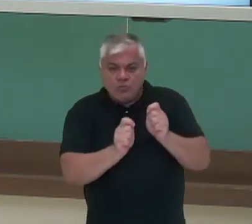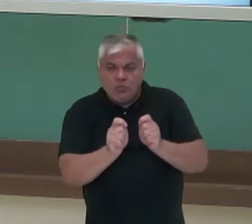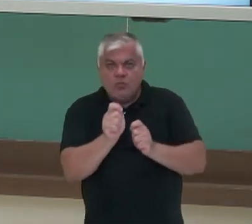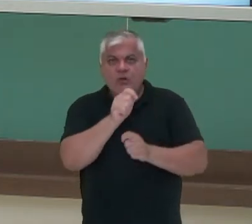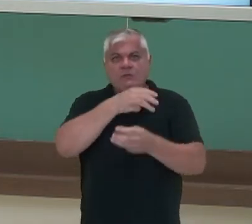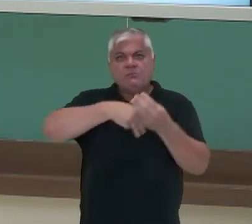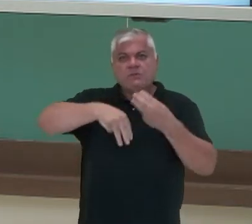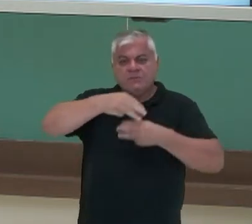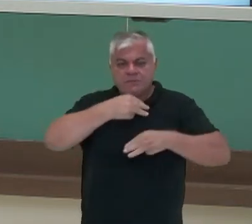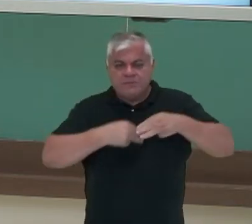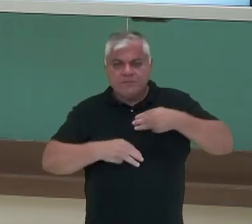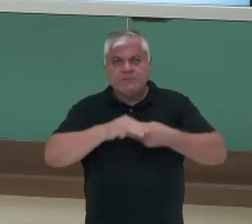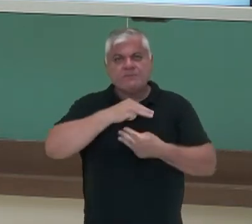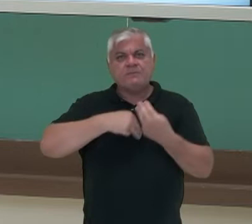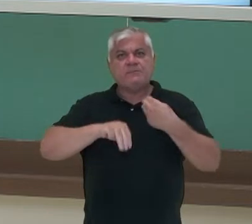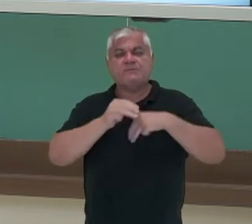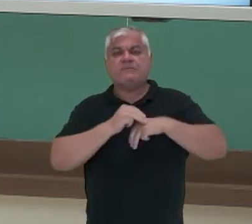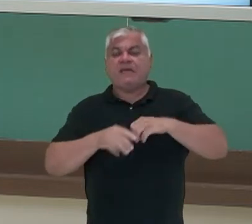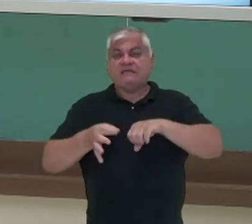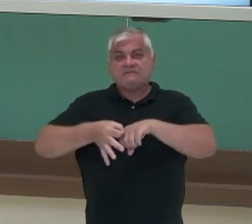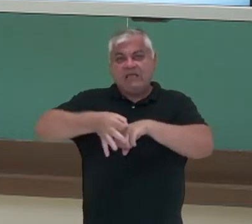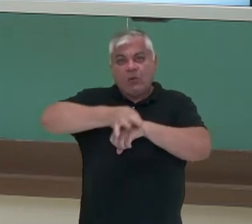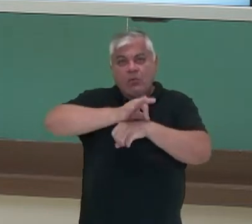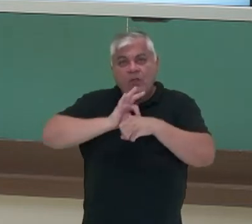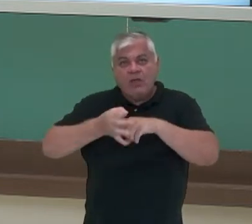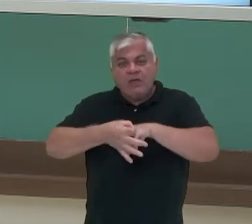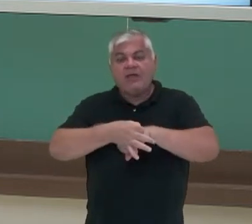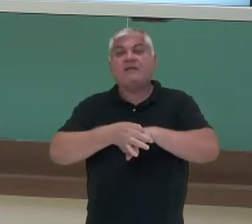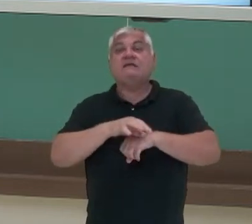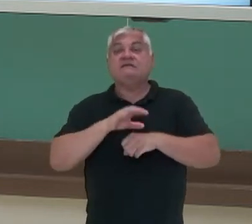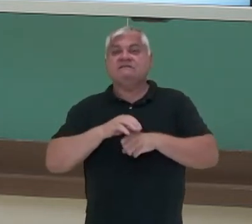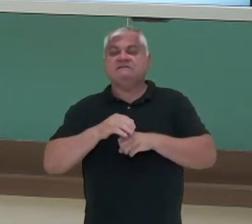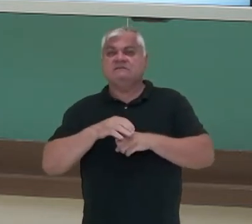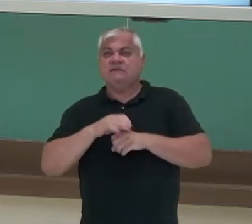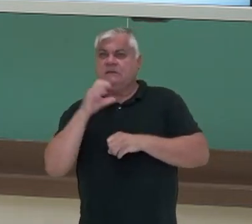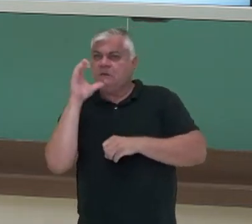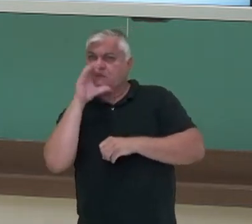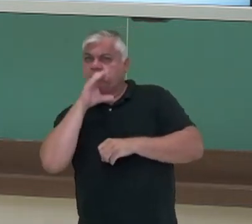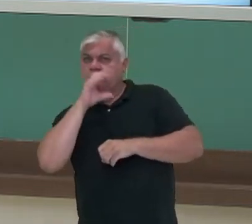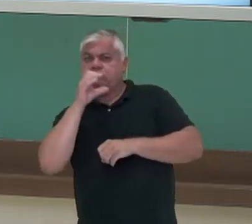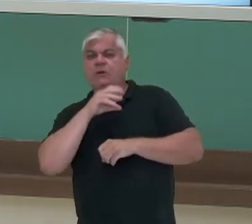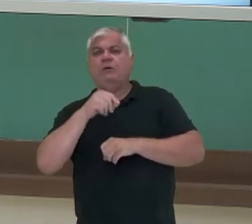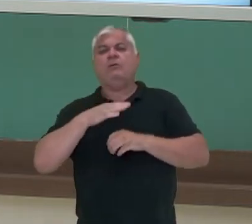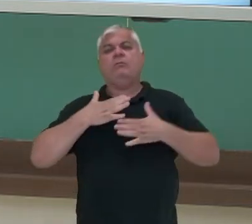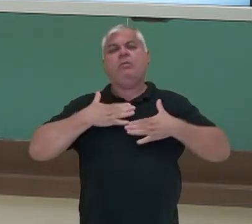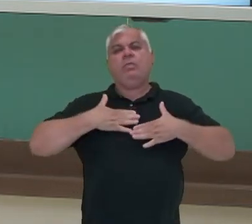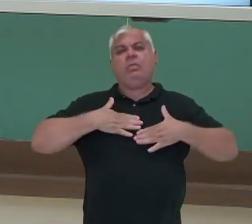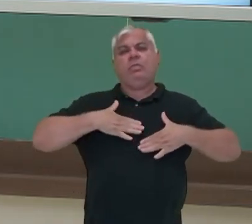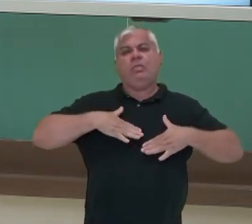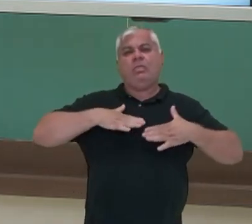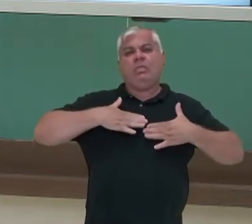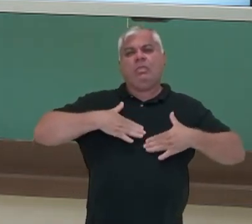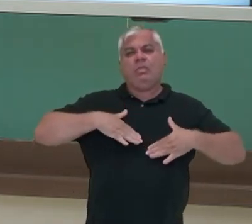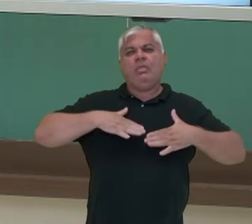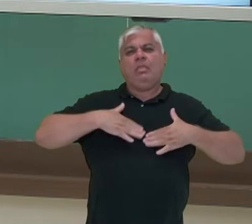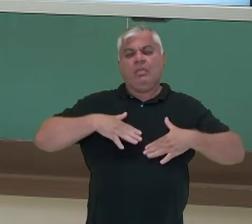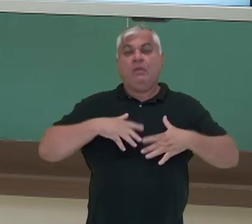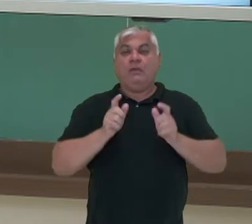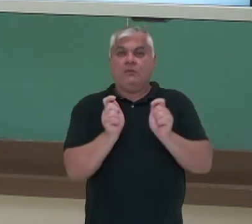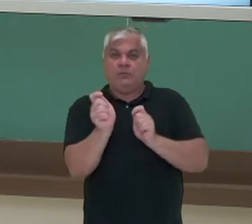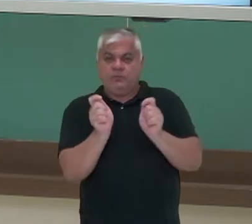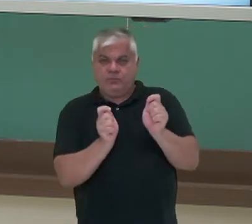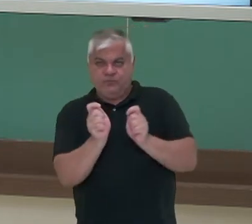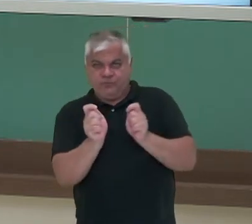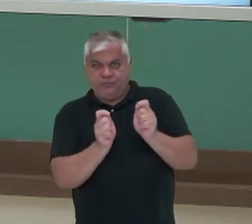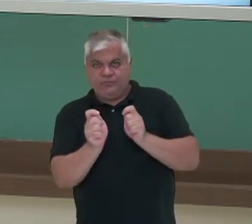metabolismo celular. Então, se é um metabolismo mais acelerado ou se é um metabolismo mais lento, isso que condiz